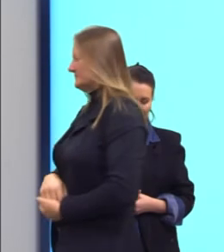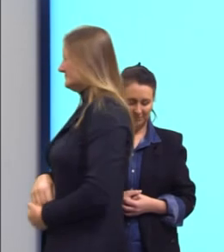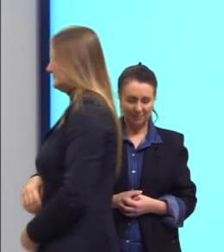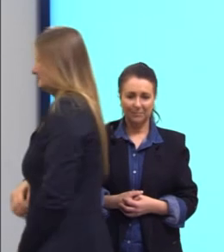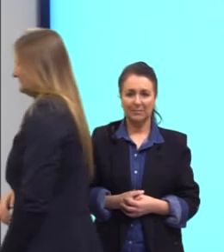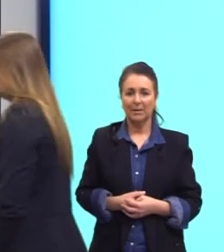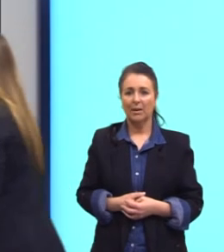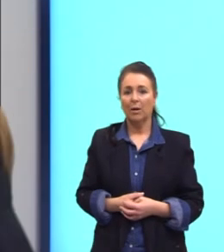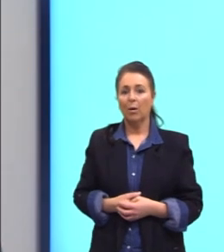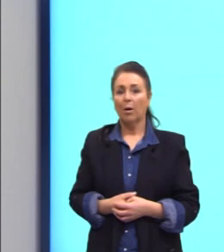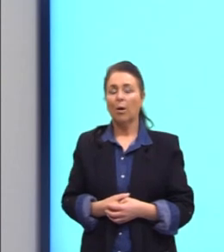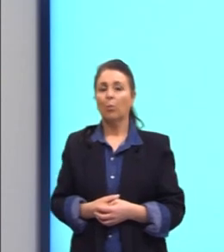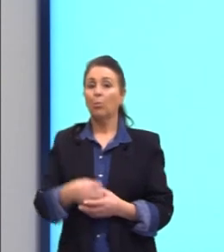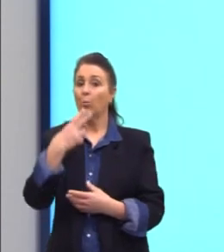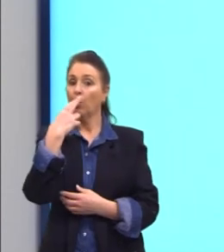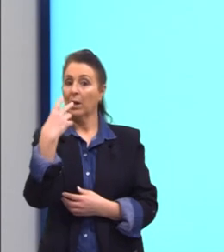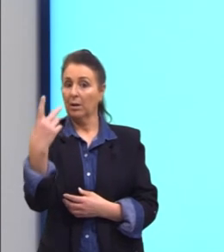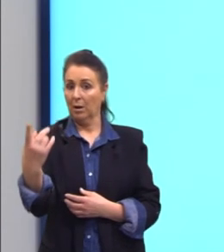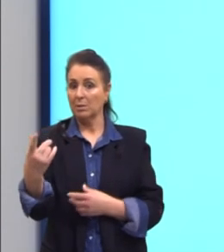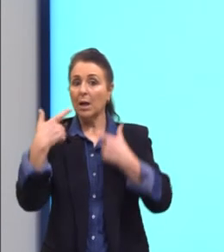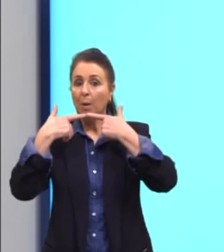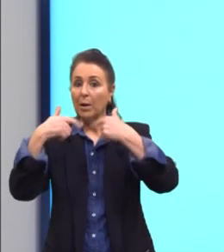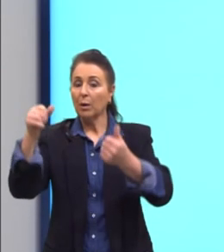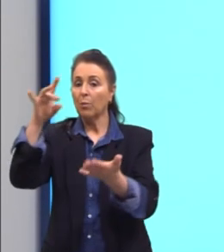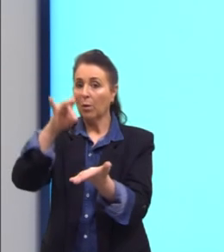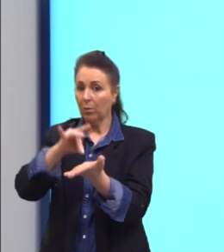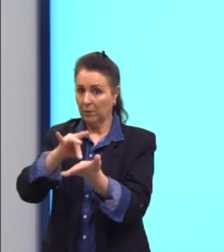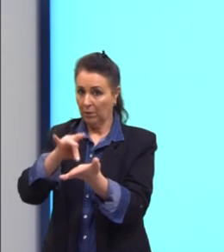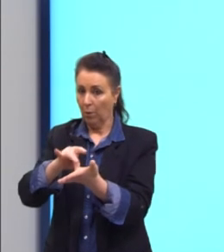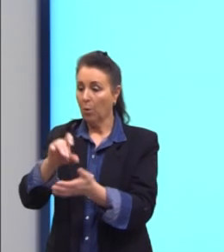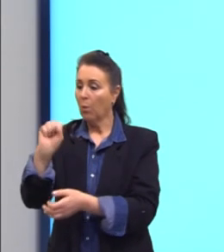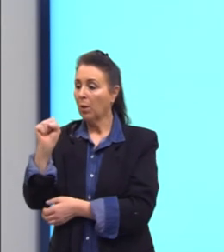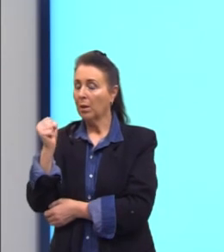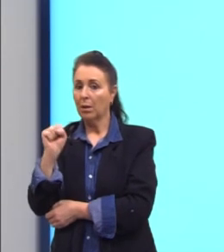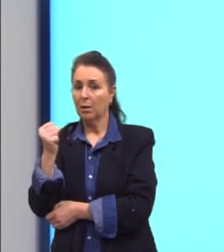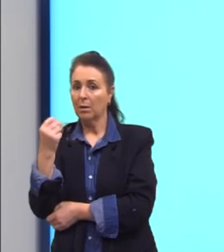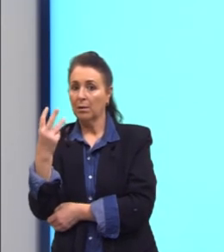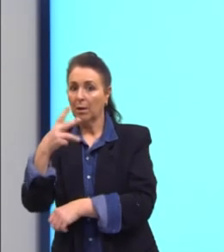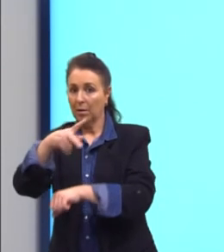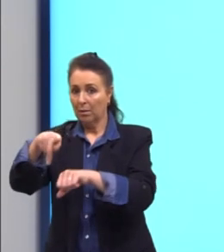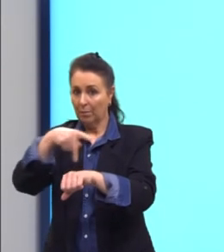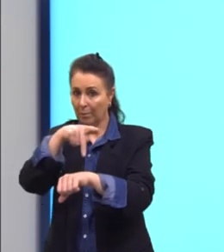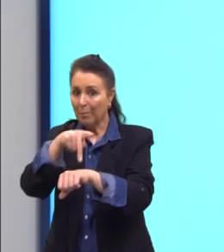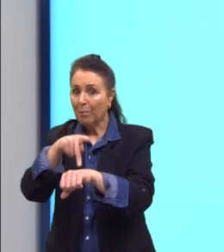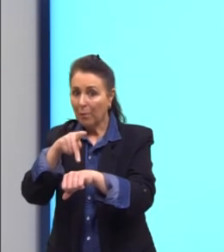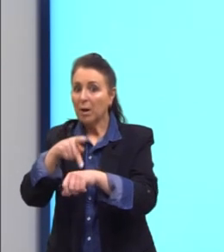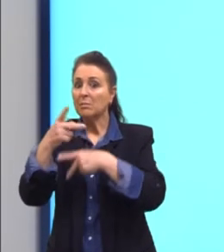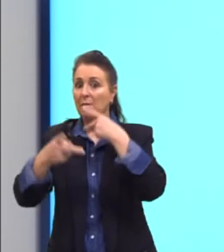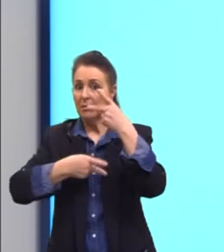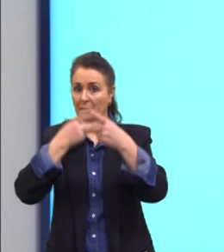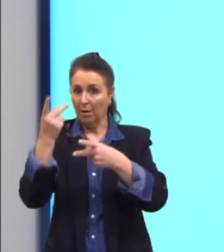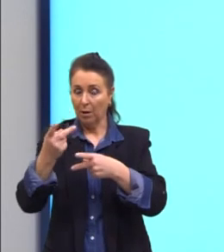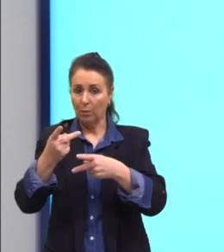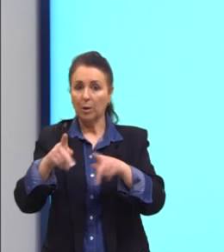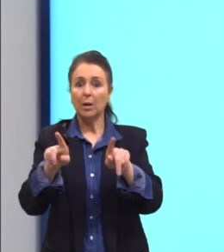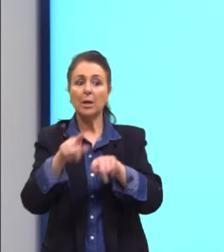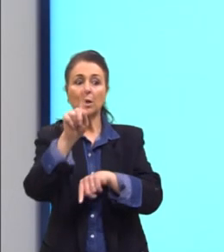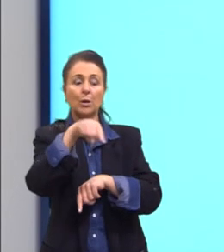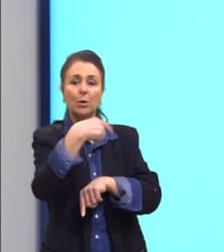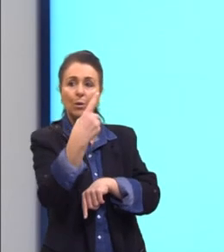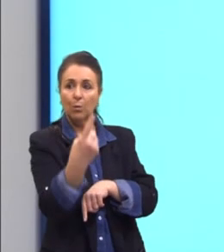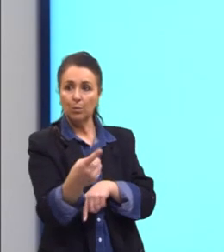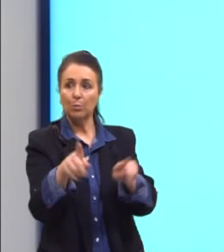o inglês é uma língua oficial, falado em 83 países, e é amplamente falado em outros 55, pelas